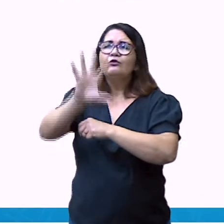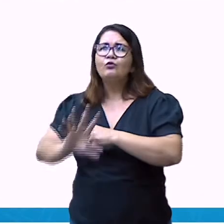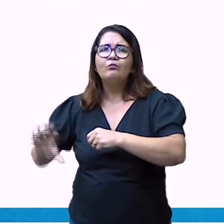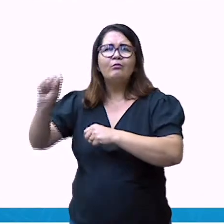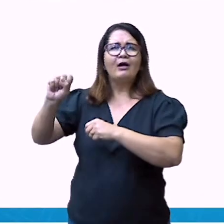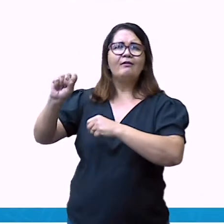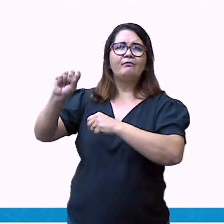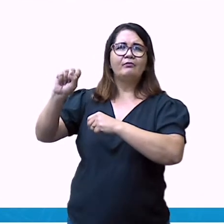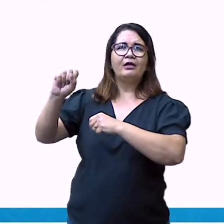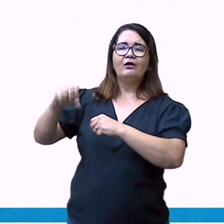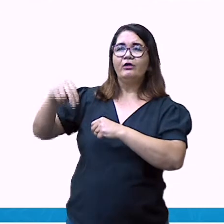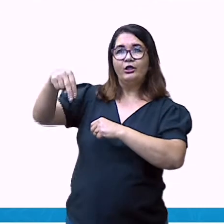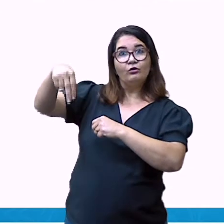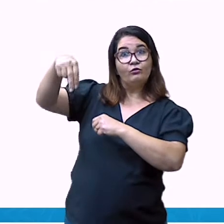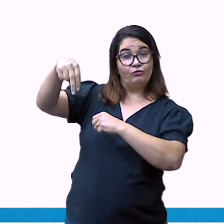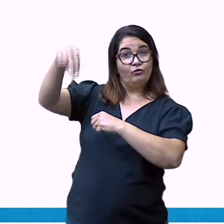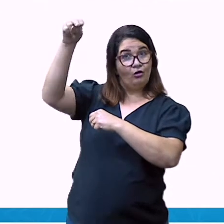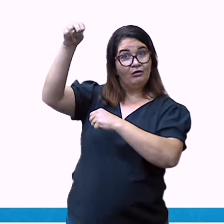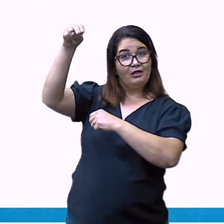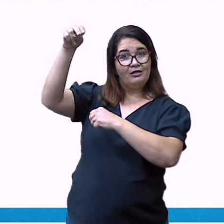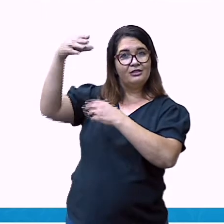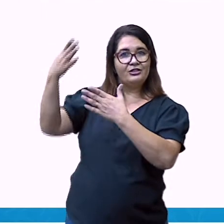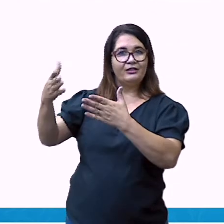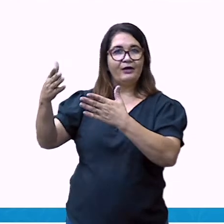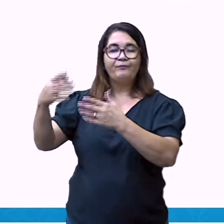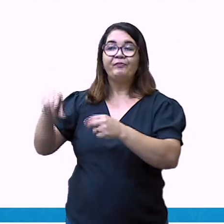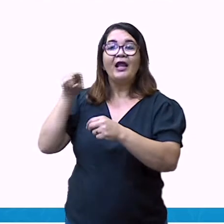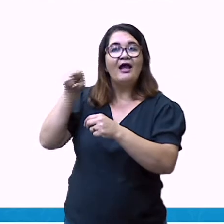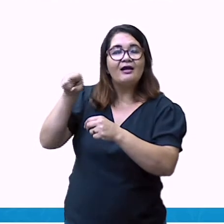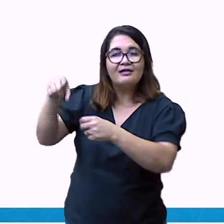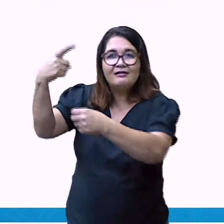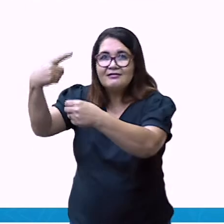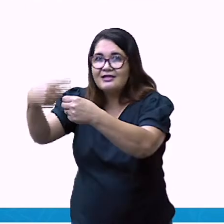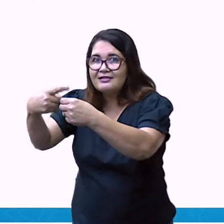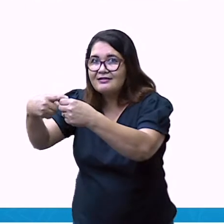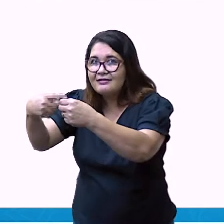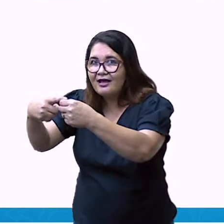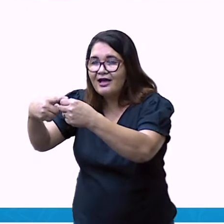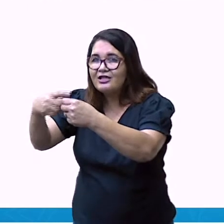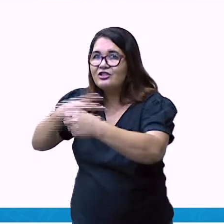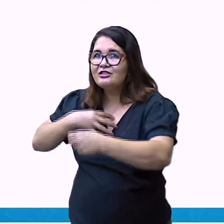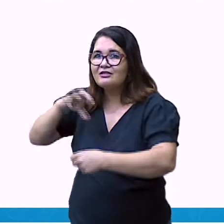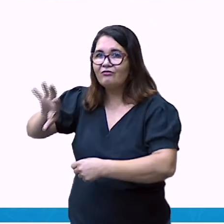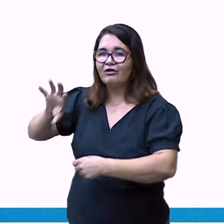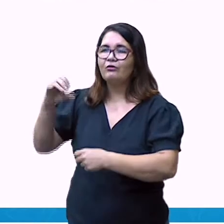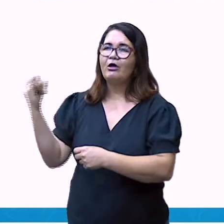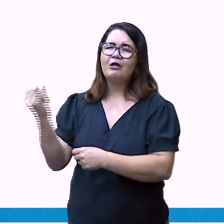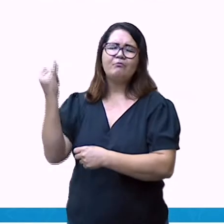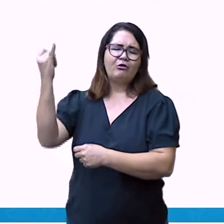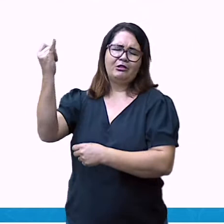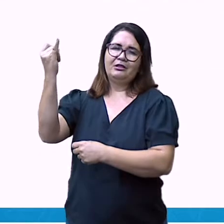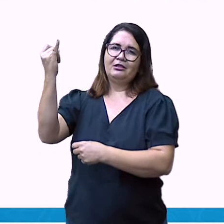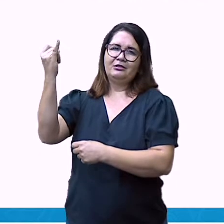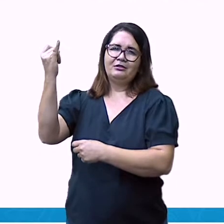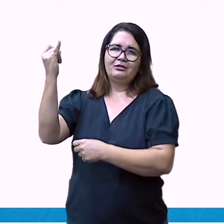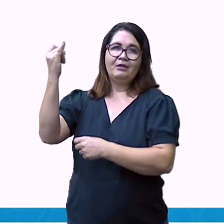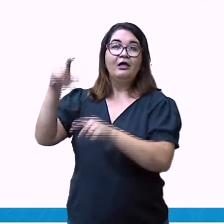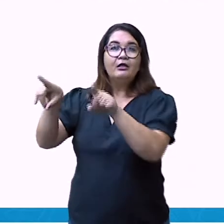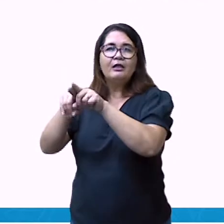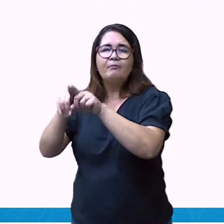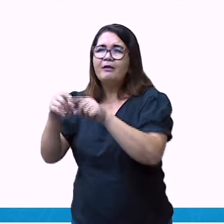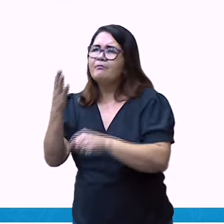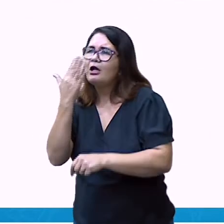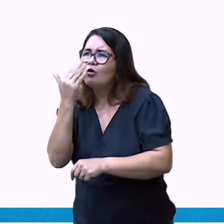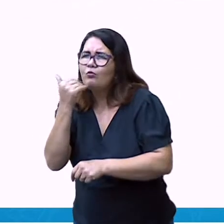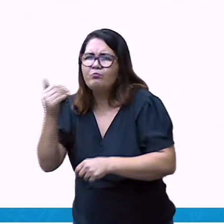em todo o país pela sua gastronomia, música e arquitetura. Conhecidas também